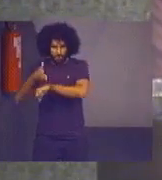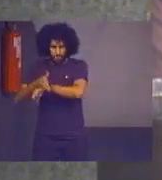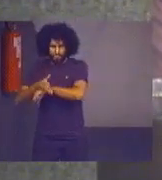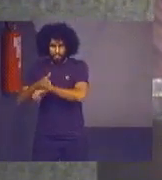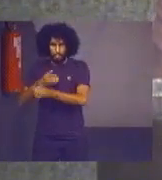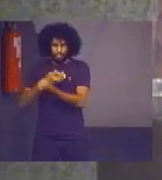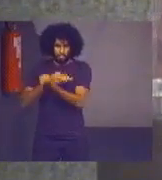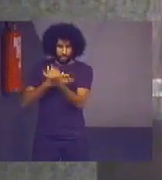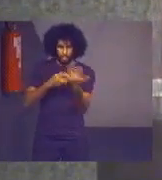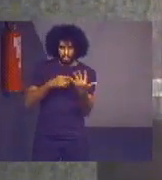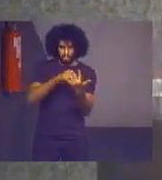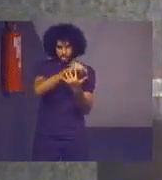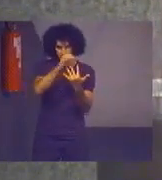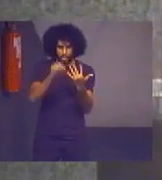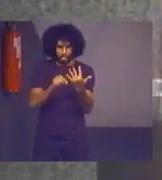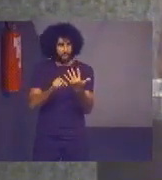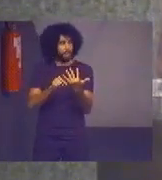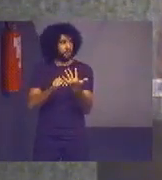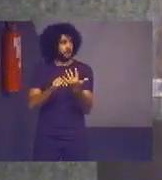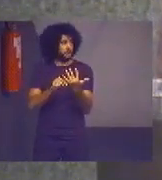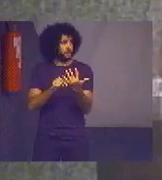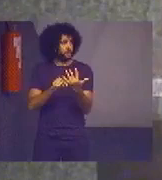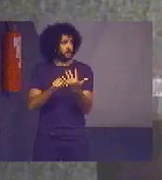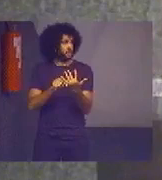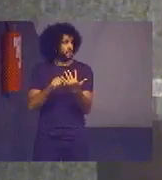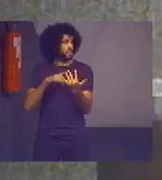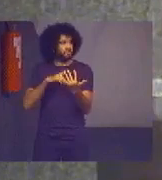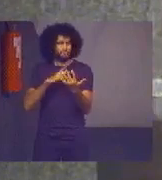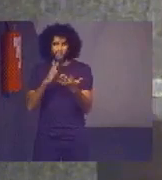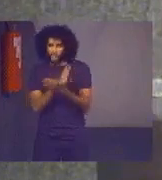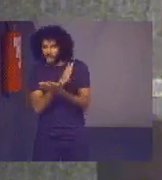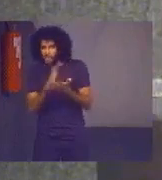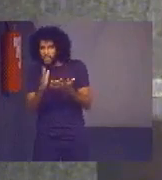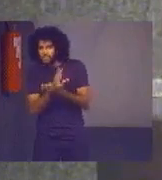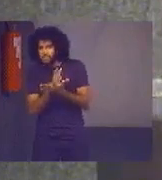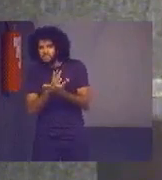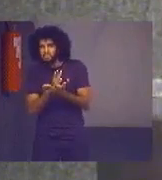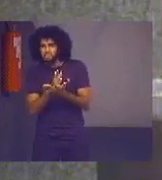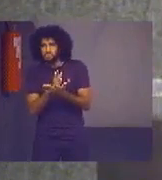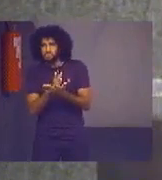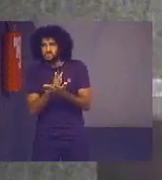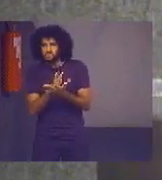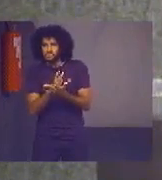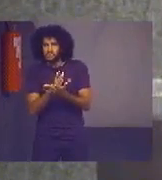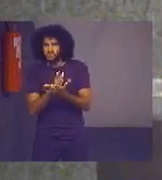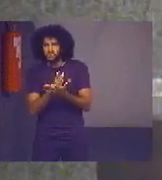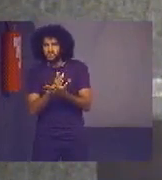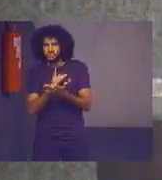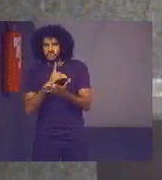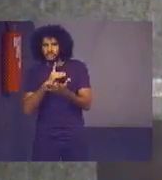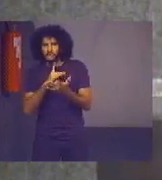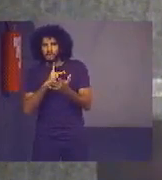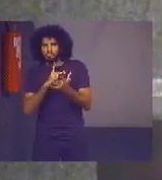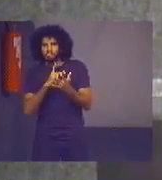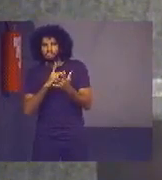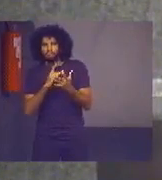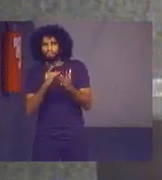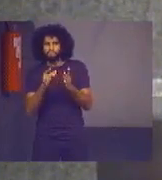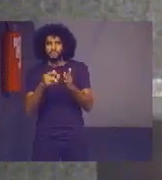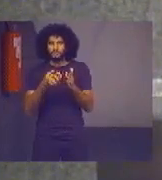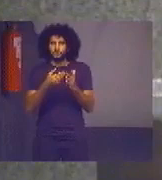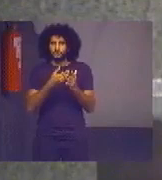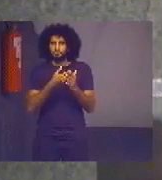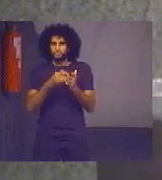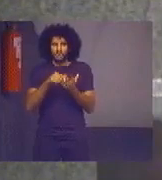mecanismos são compostos por alguns componentes de governança. Por exemplo, no